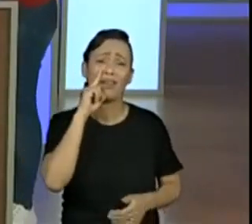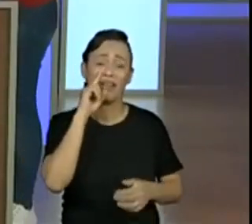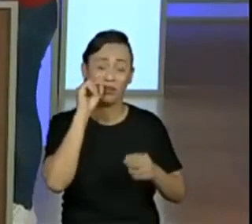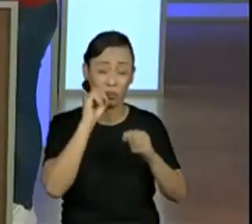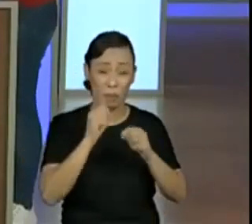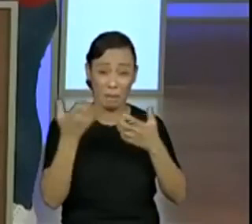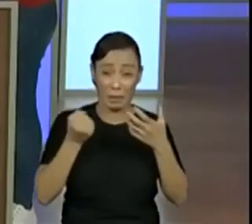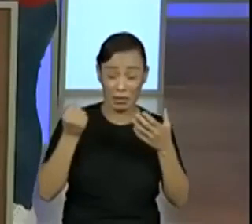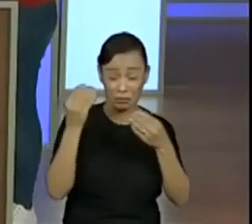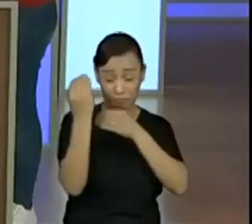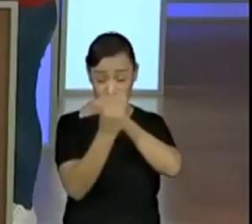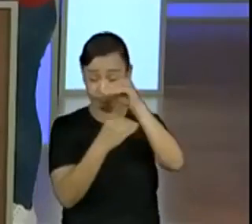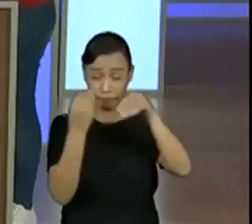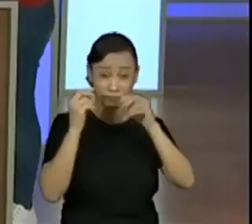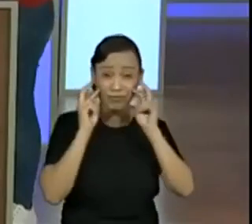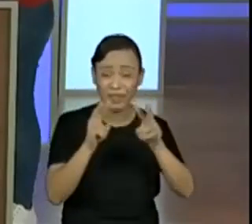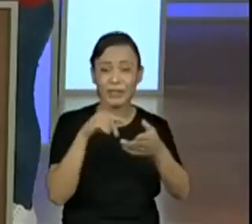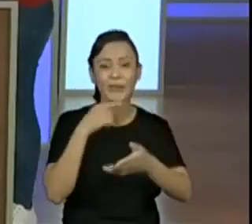número. O que você acha?